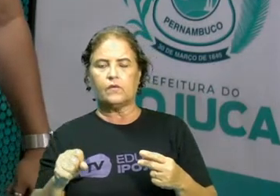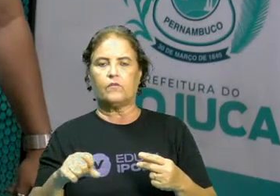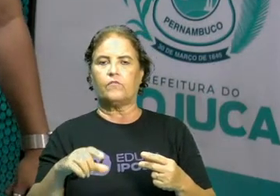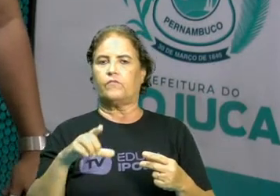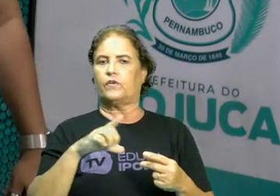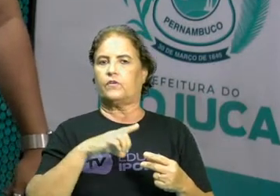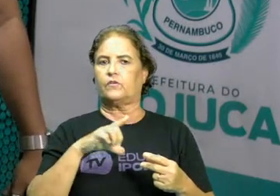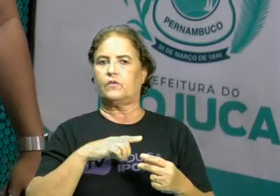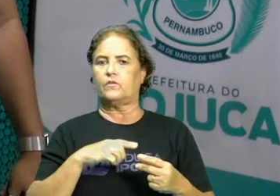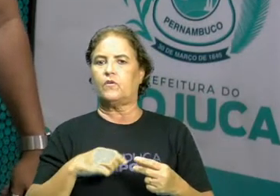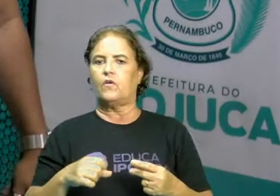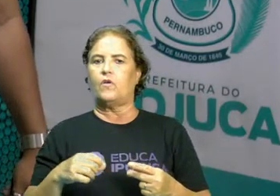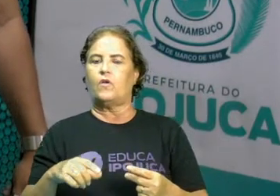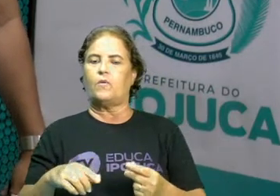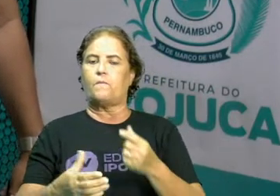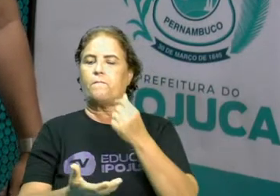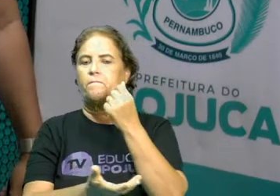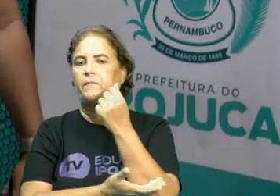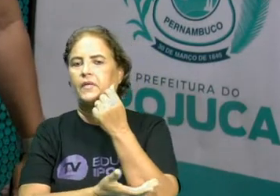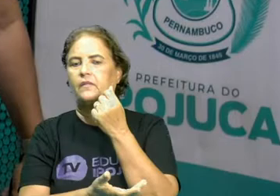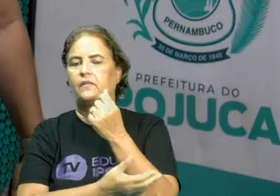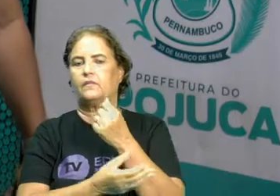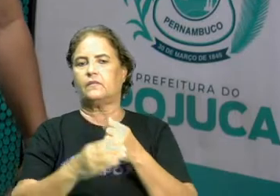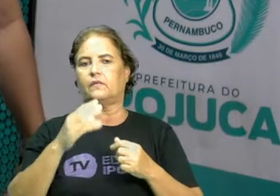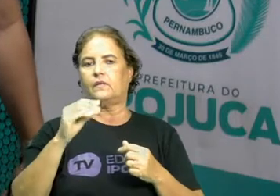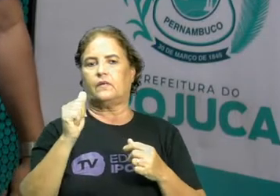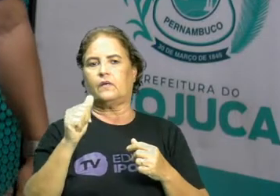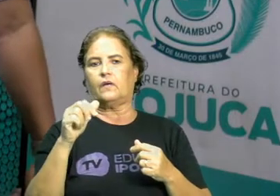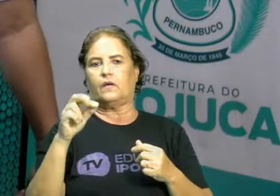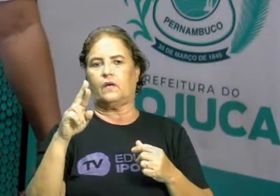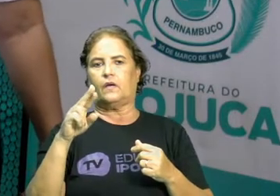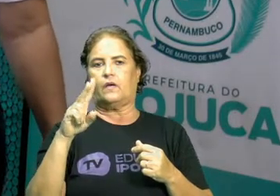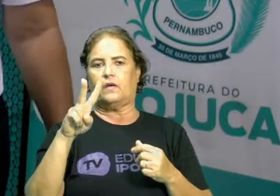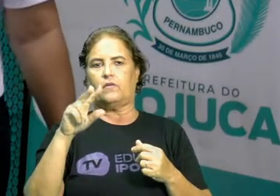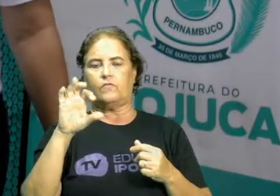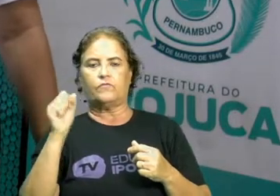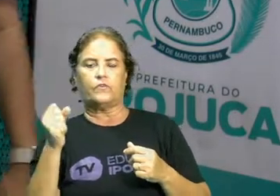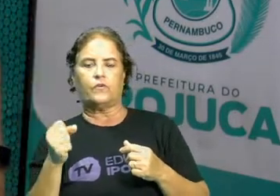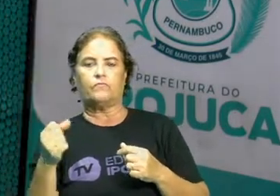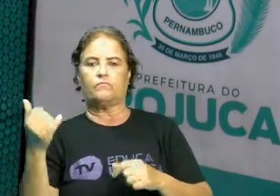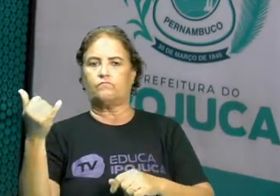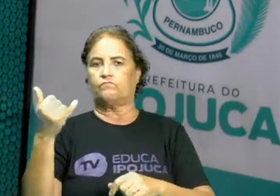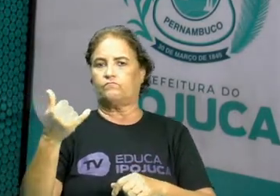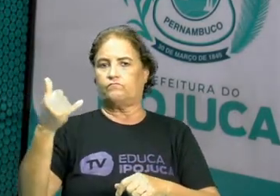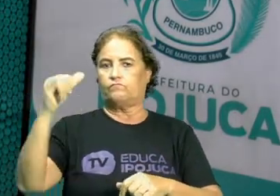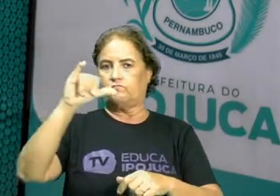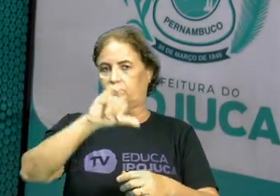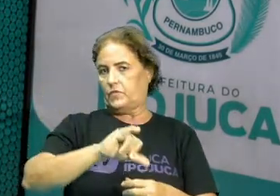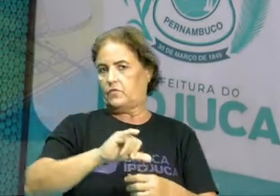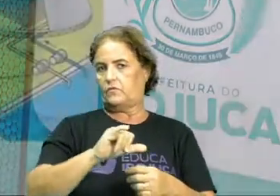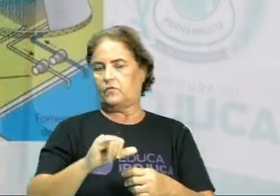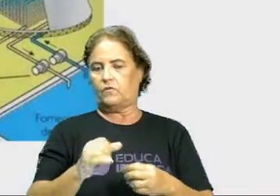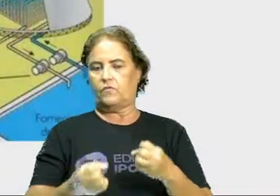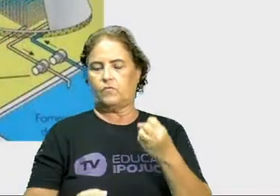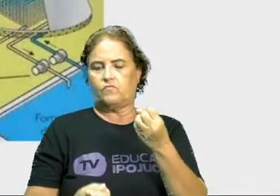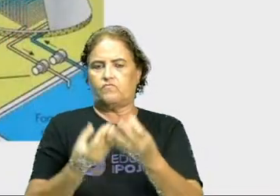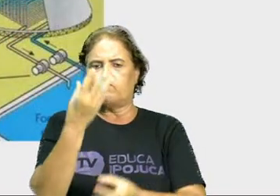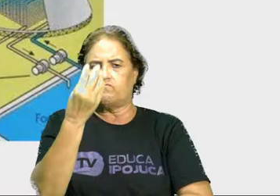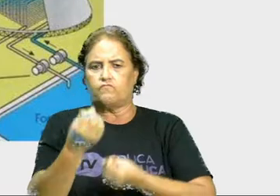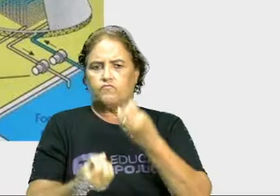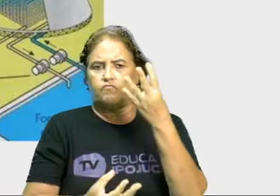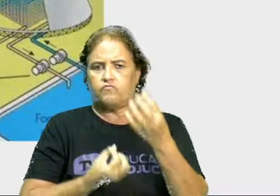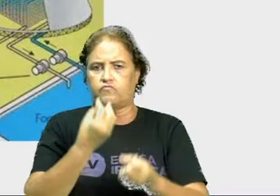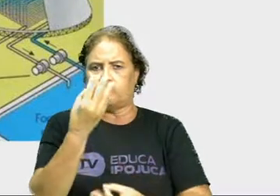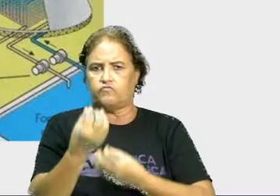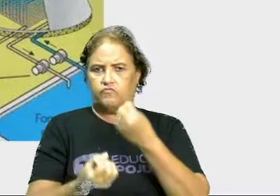Seja madeira, seja carvão, seja petróleo. E você não é como se fosse uma grande fogueira. E essa